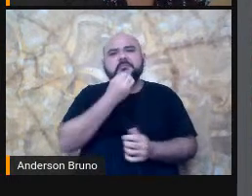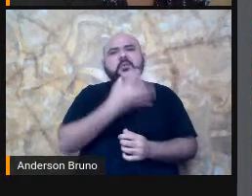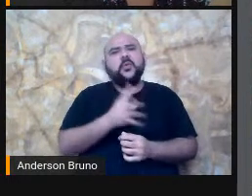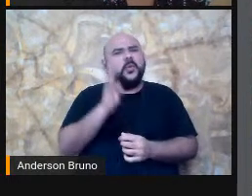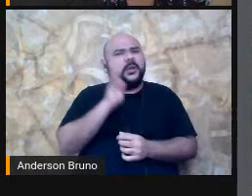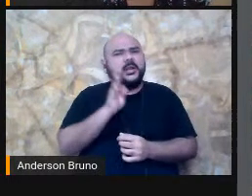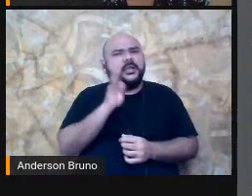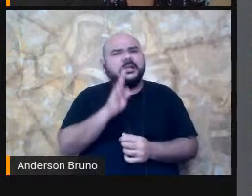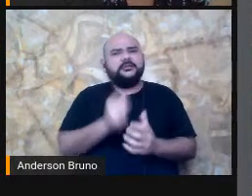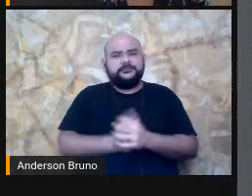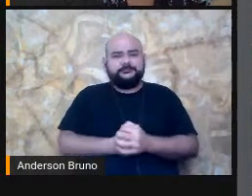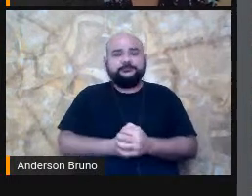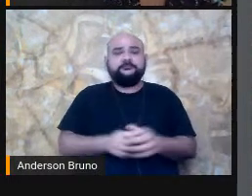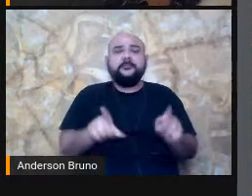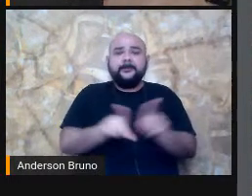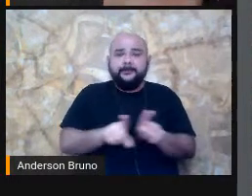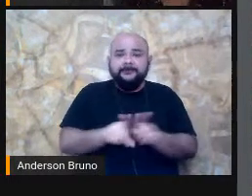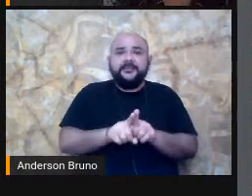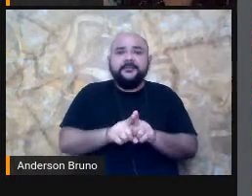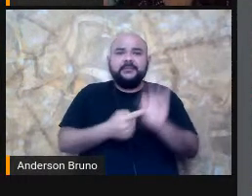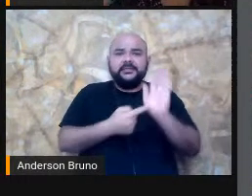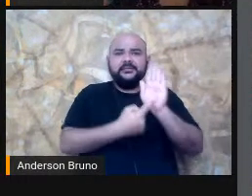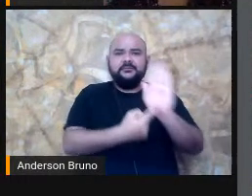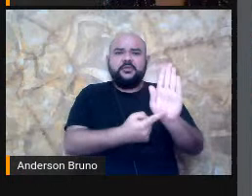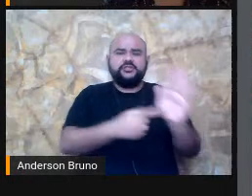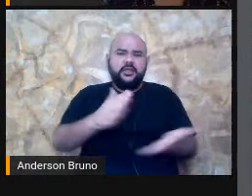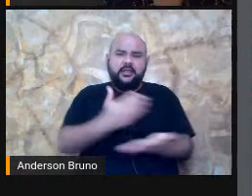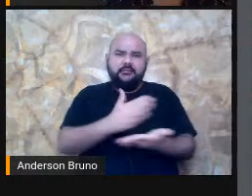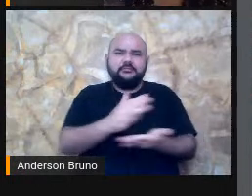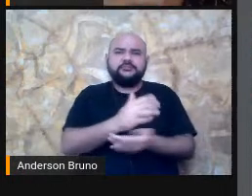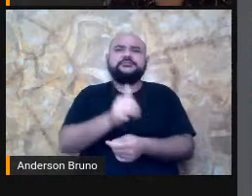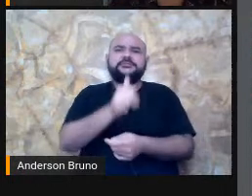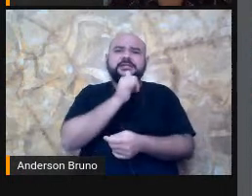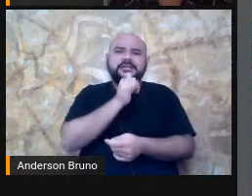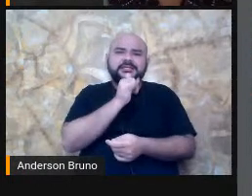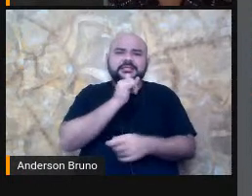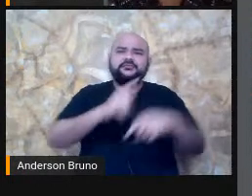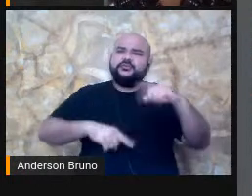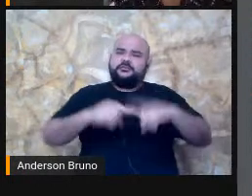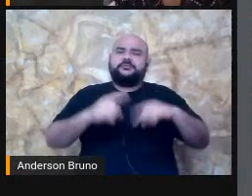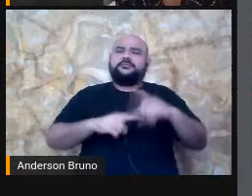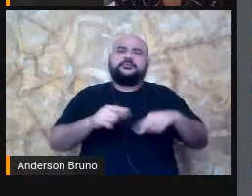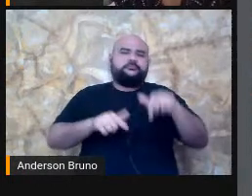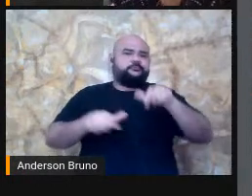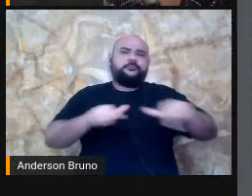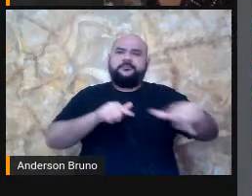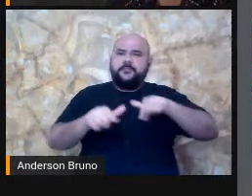quis Também Trazer Para vocês Alguns Exemplos De coisas Que eu tenho Trabalhado